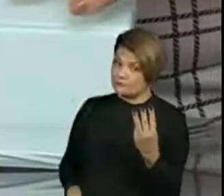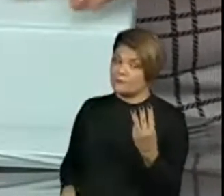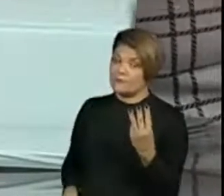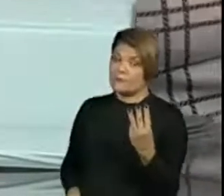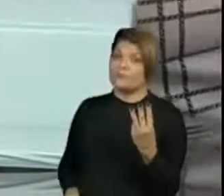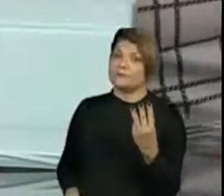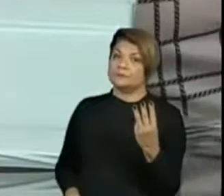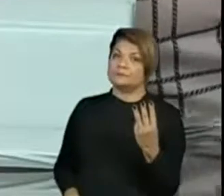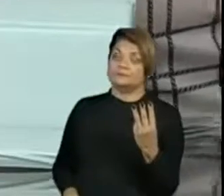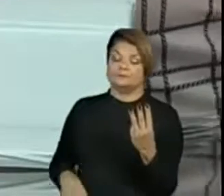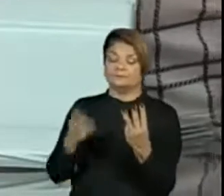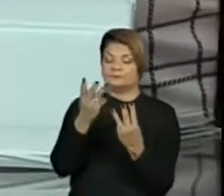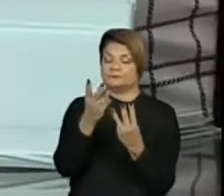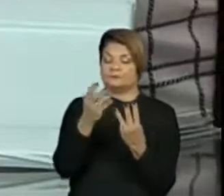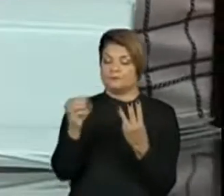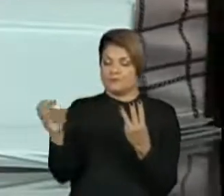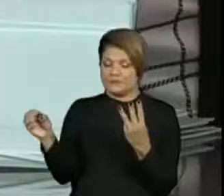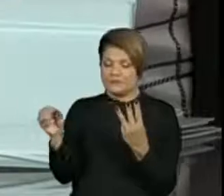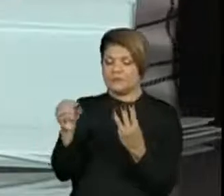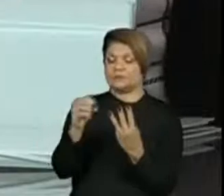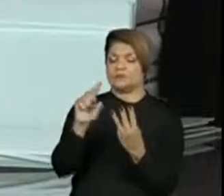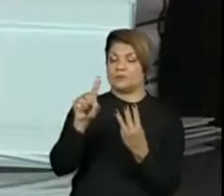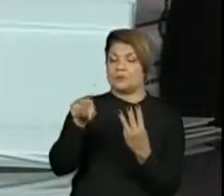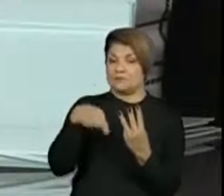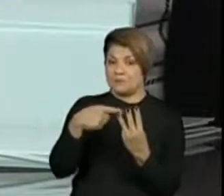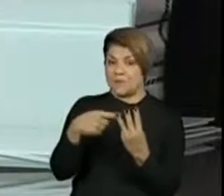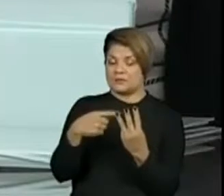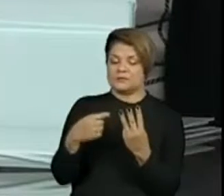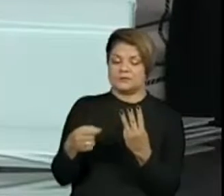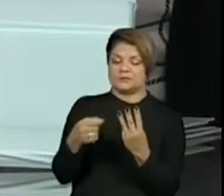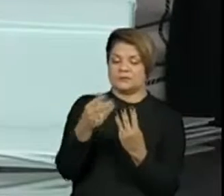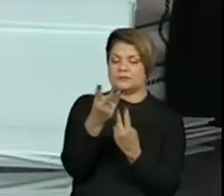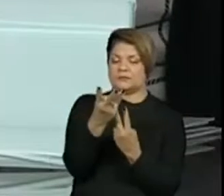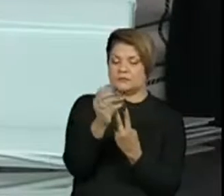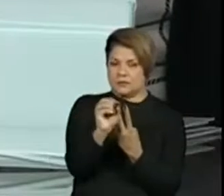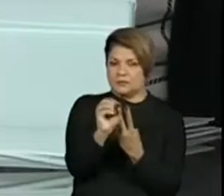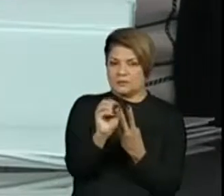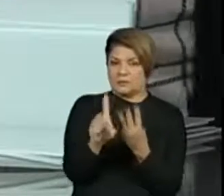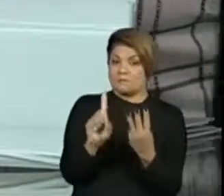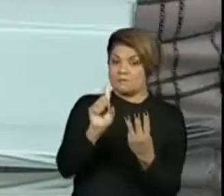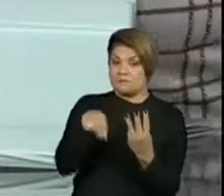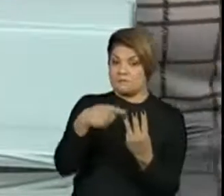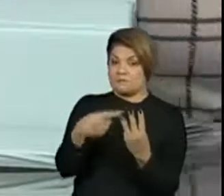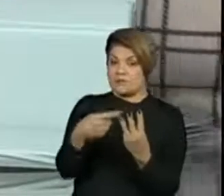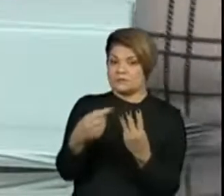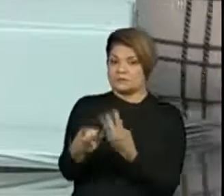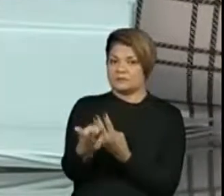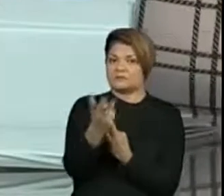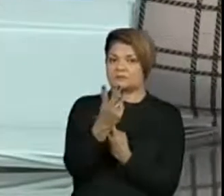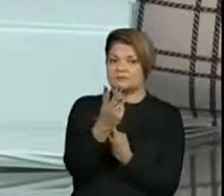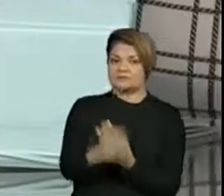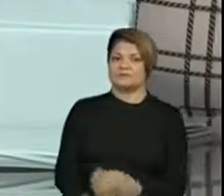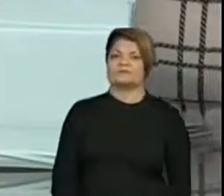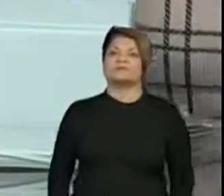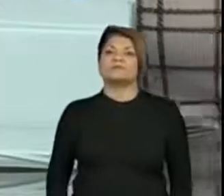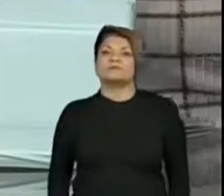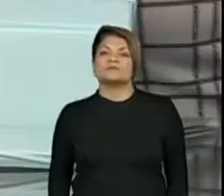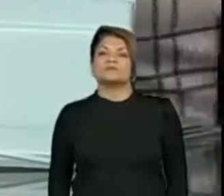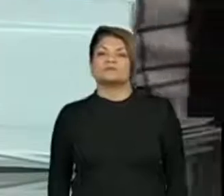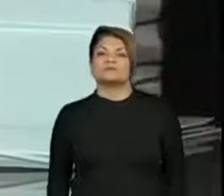300 mais 30 mais 3. Olha só.